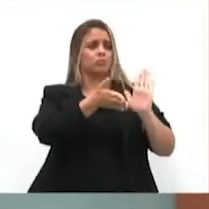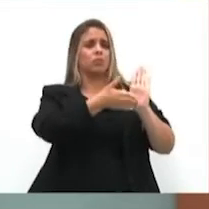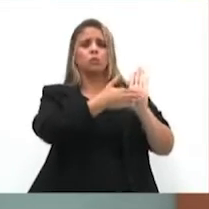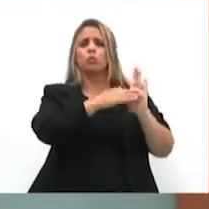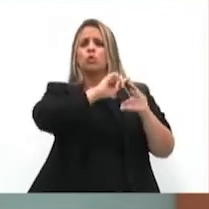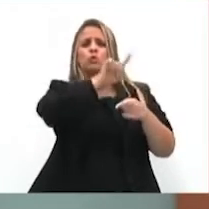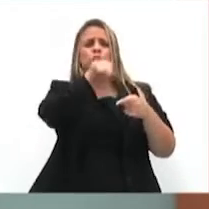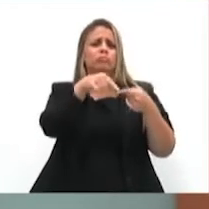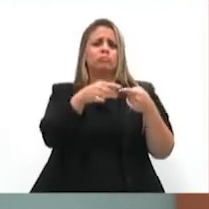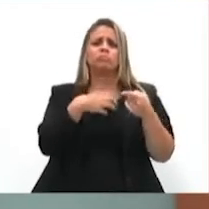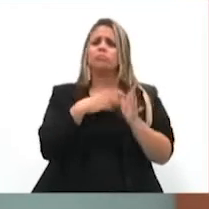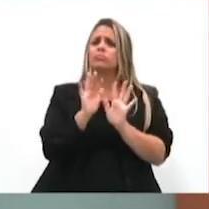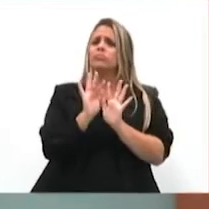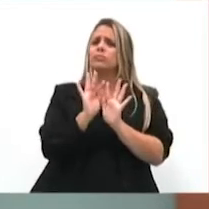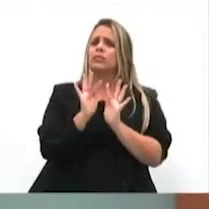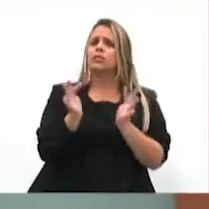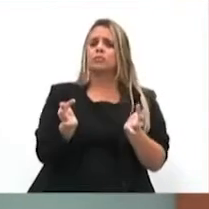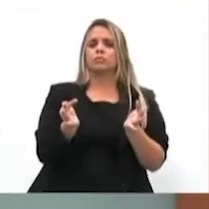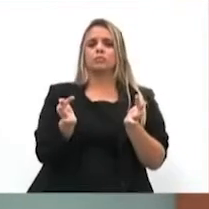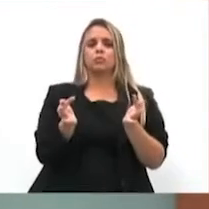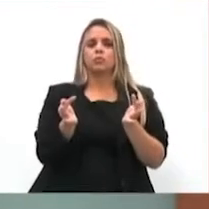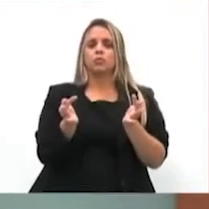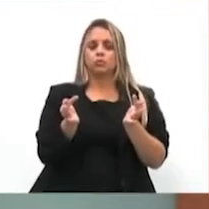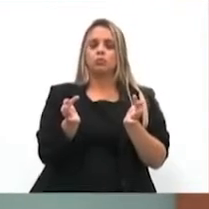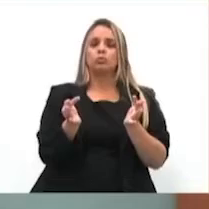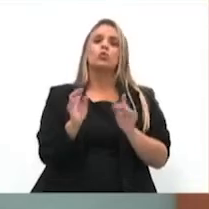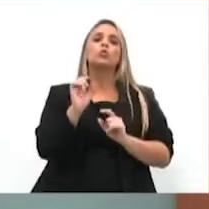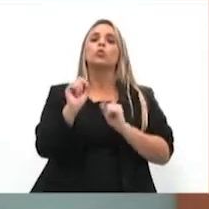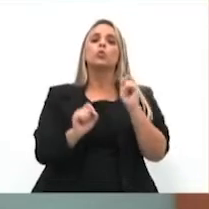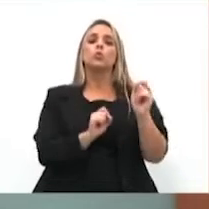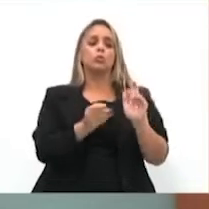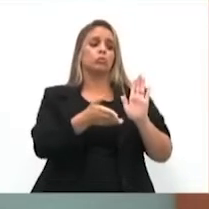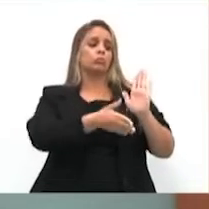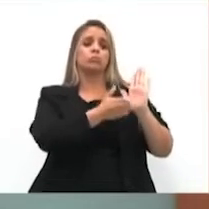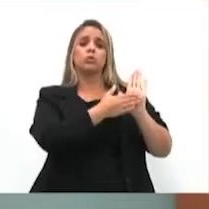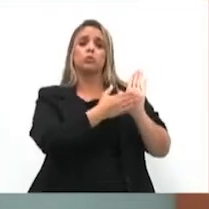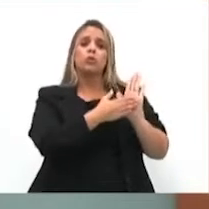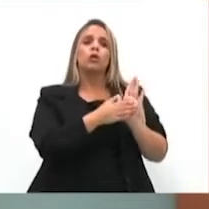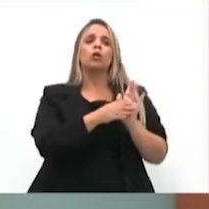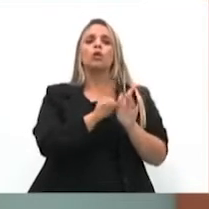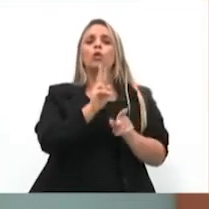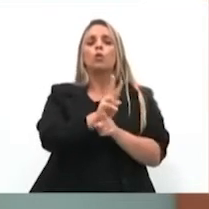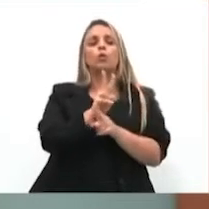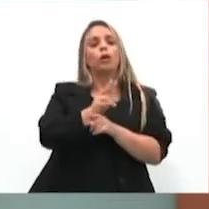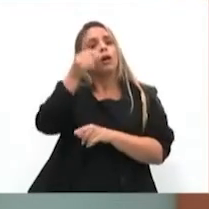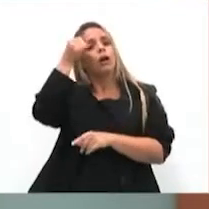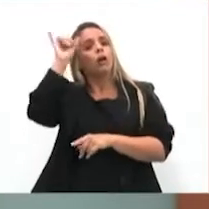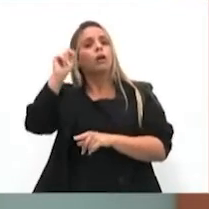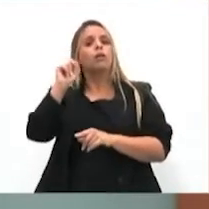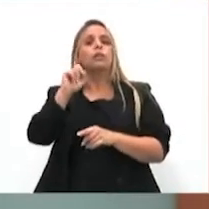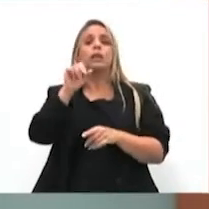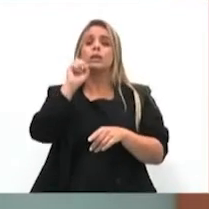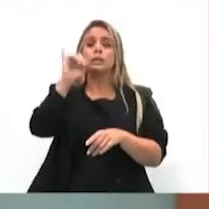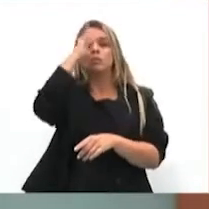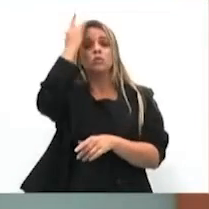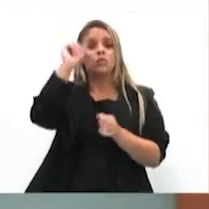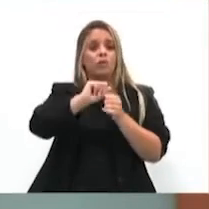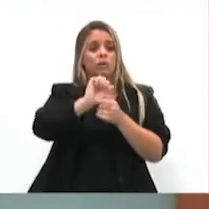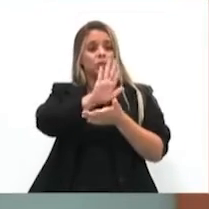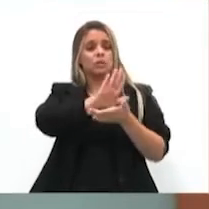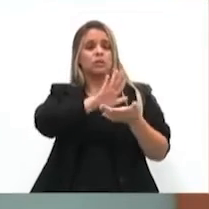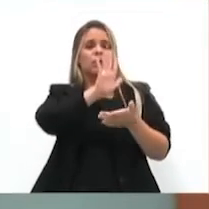objetivo muito simples, prevenir e punir assédio moral contra